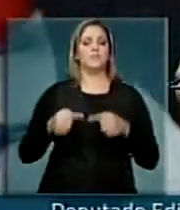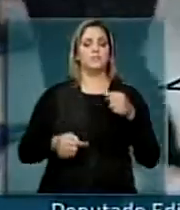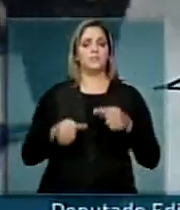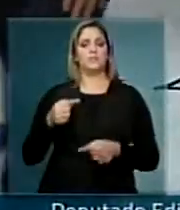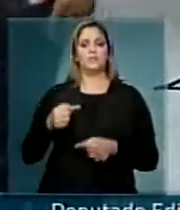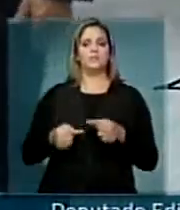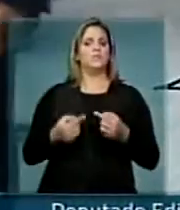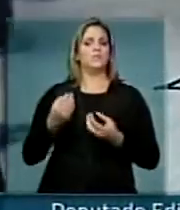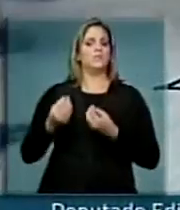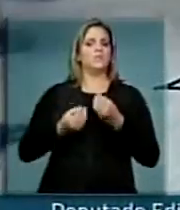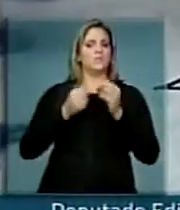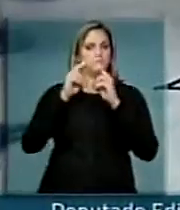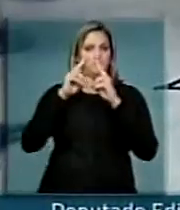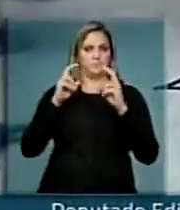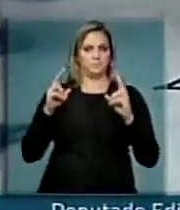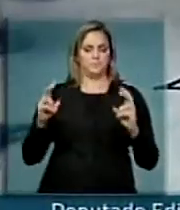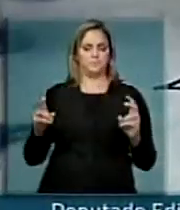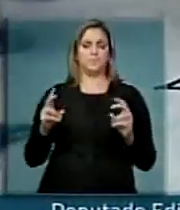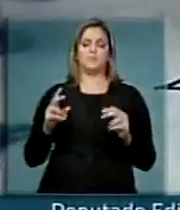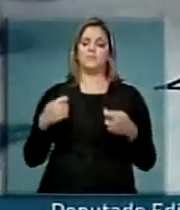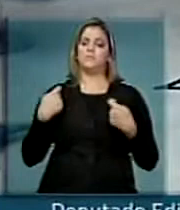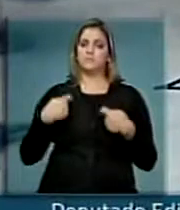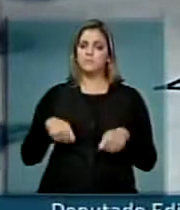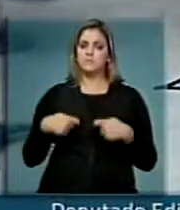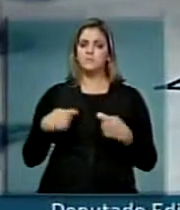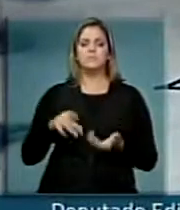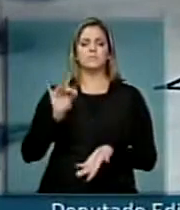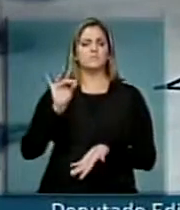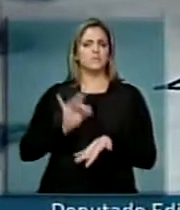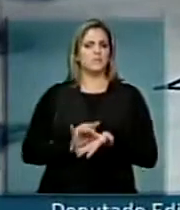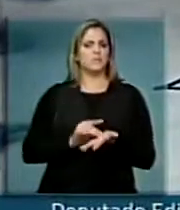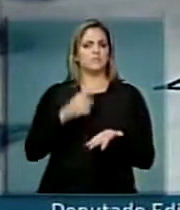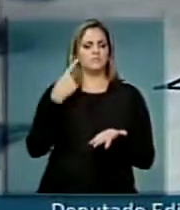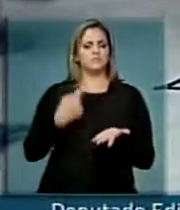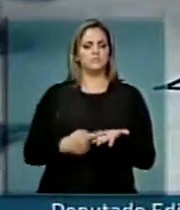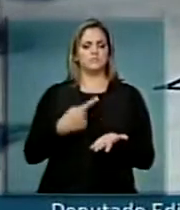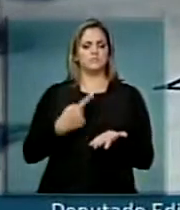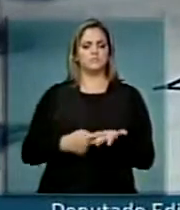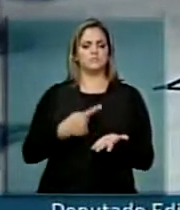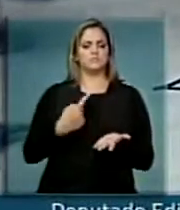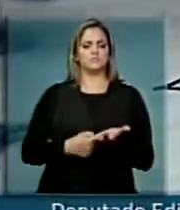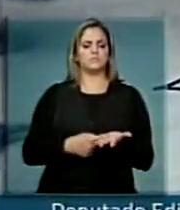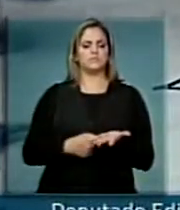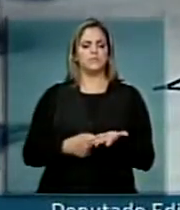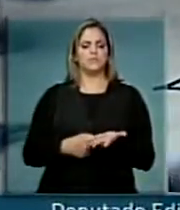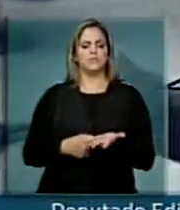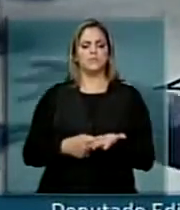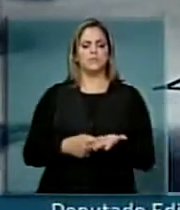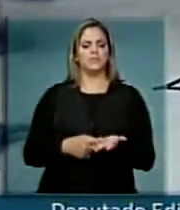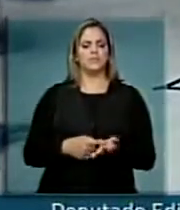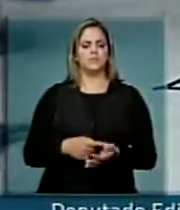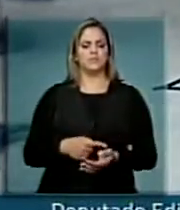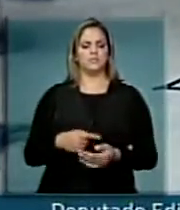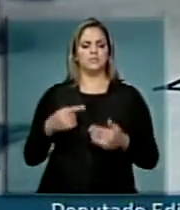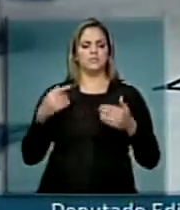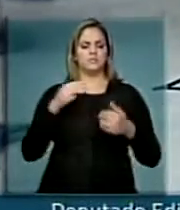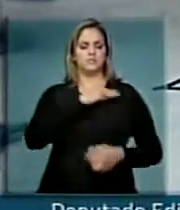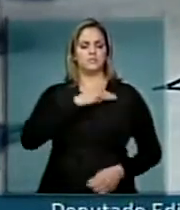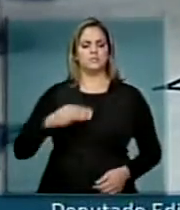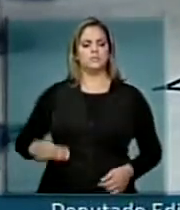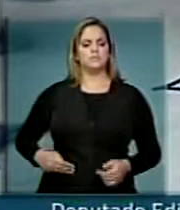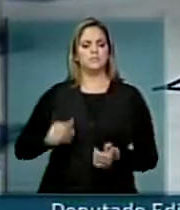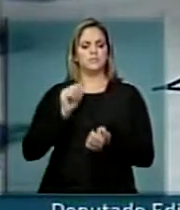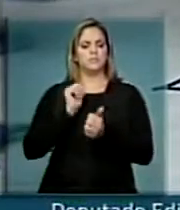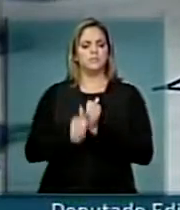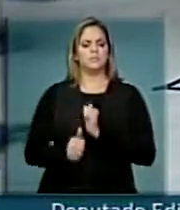entorno de Florianópolis. Realmente, precisamos agendar uma visita com o ministro de Transportes, com a presença dos quatro prefeitos.